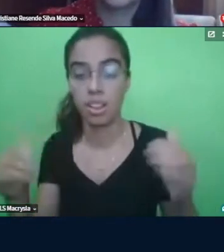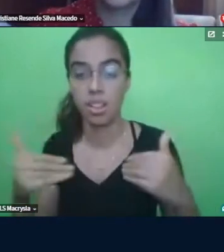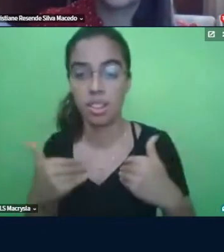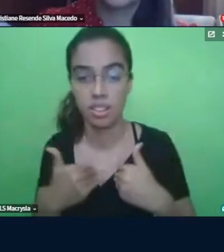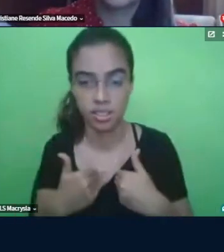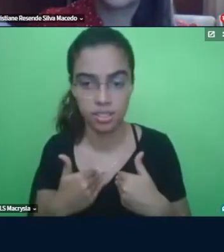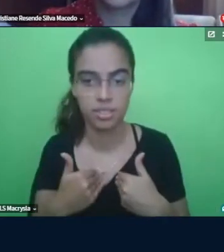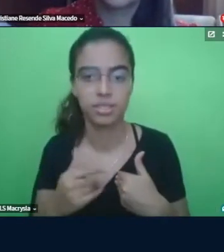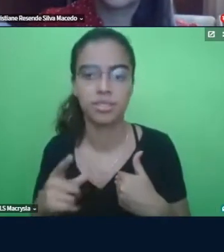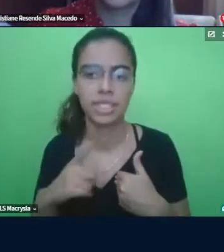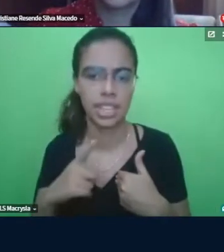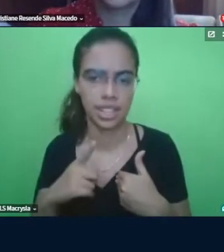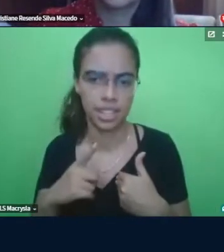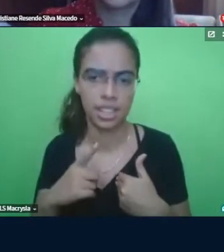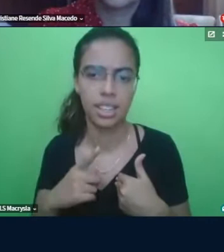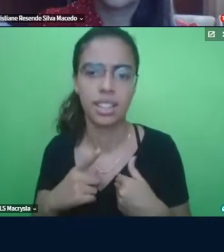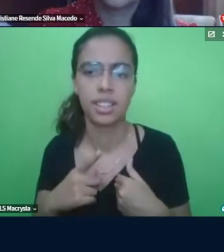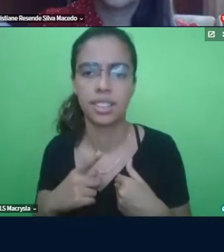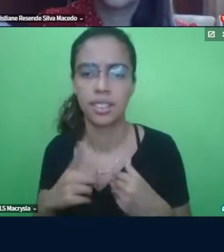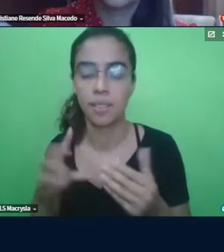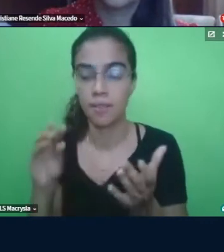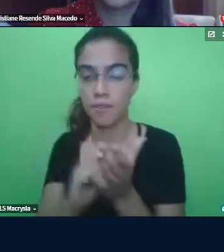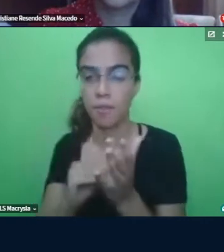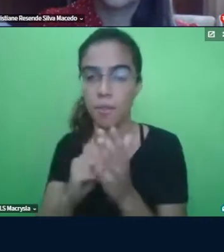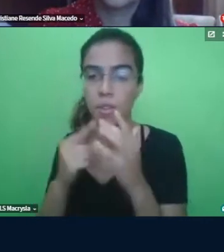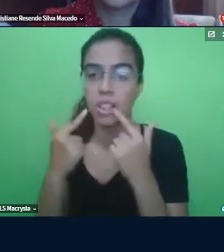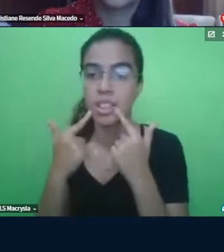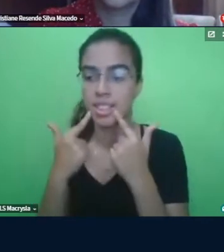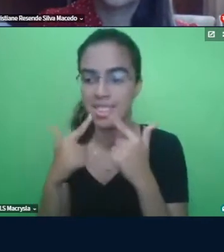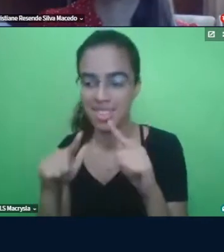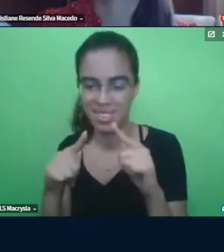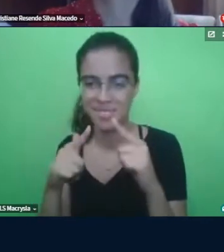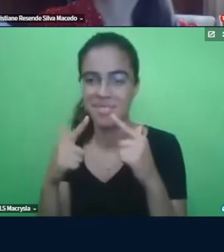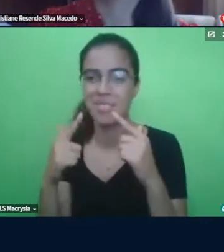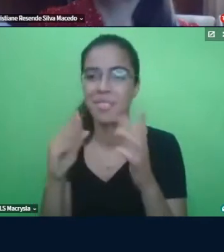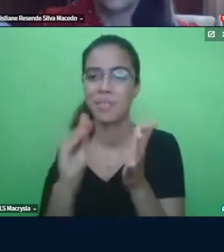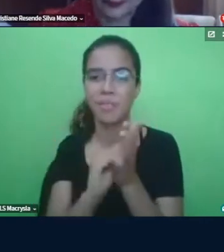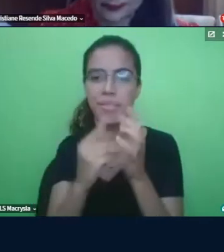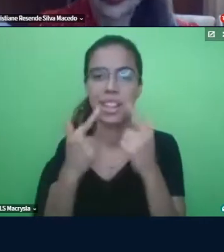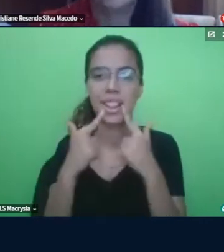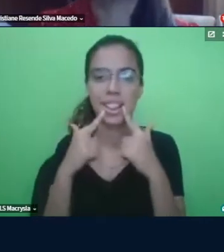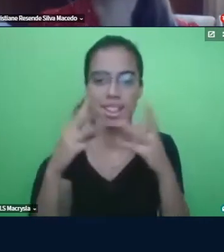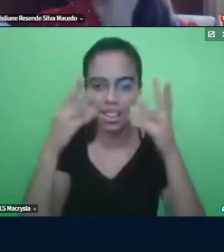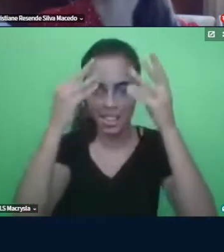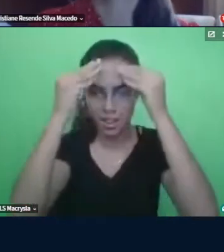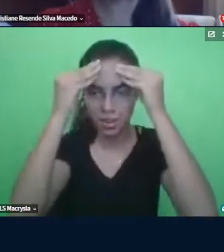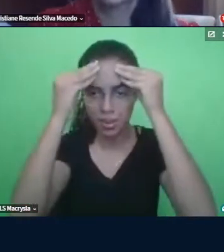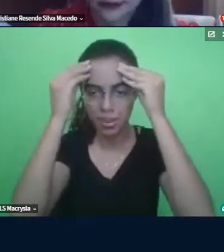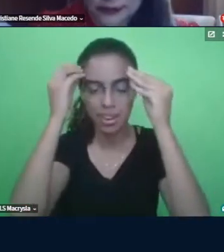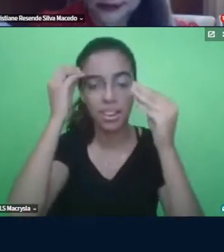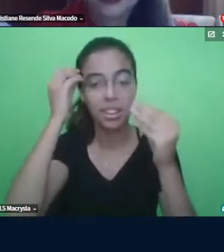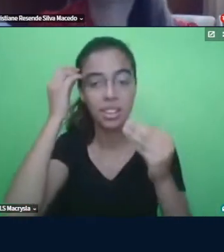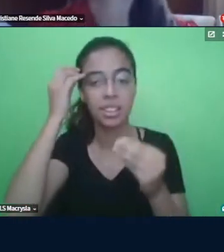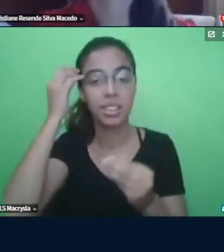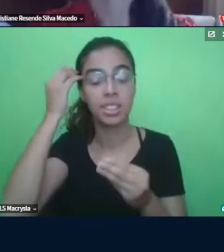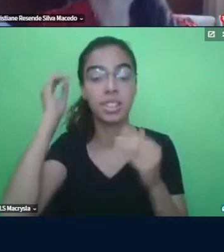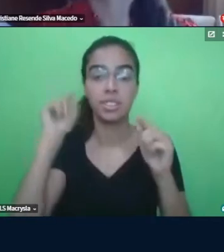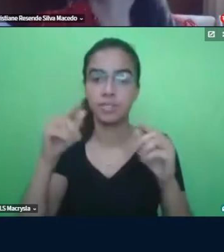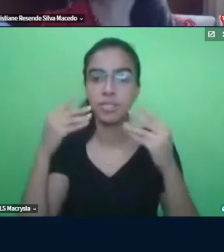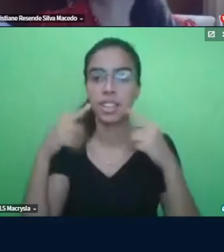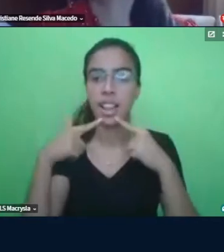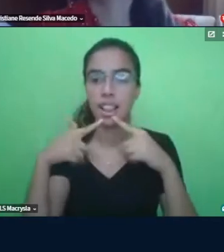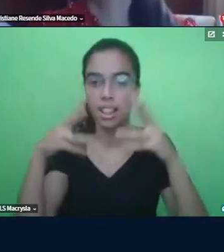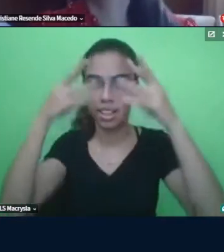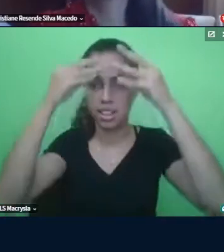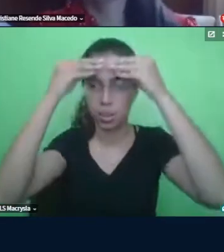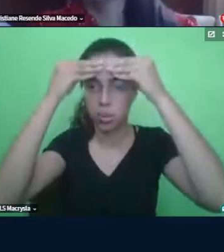língua, ele tem um déficit em linguagem. E a questão da linguagem, nós,